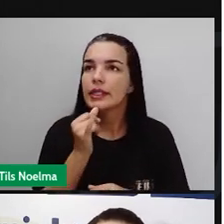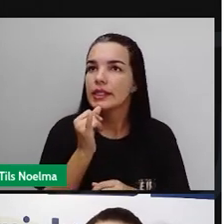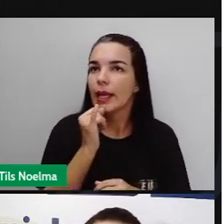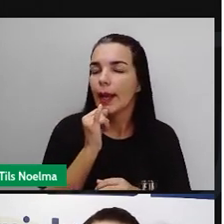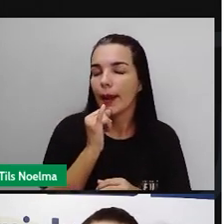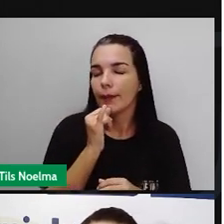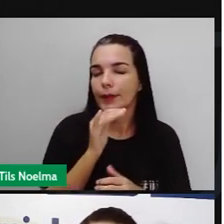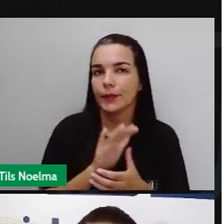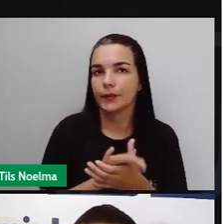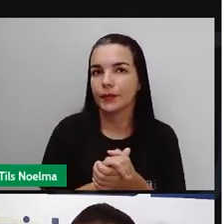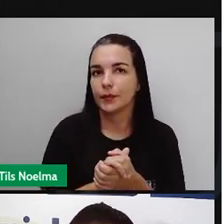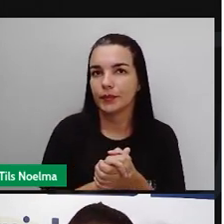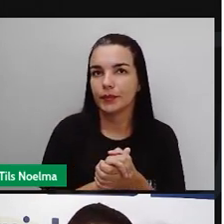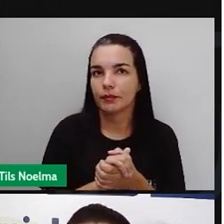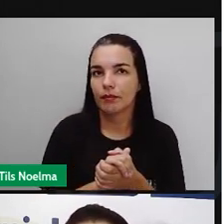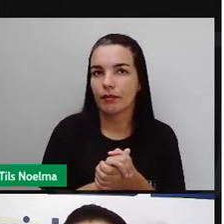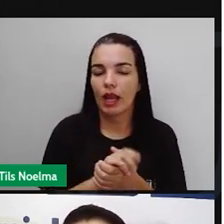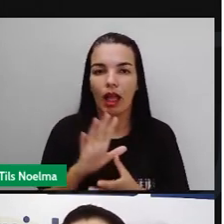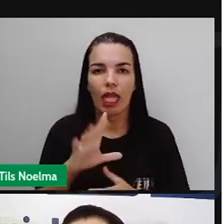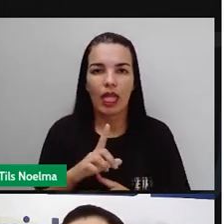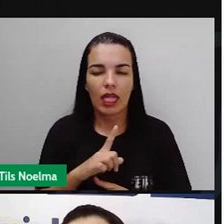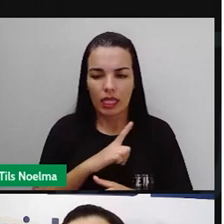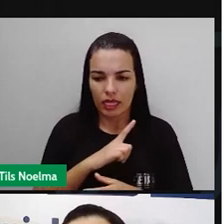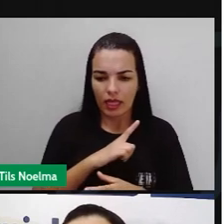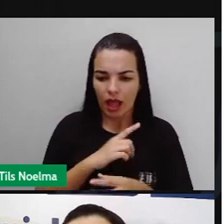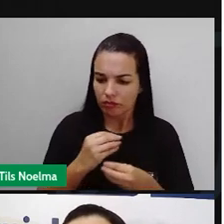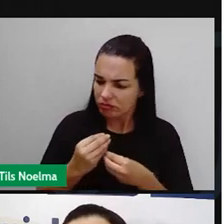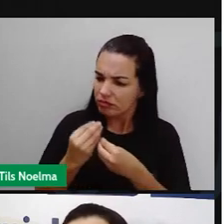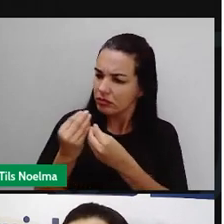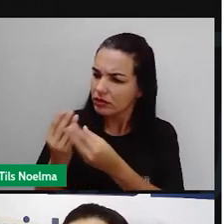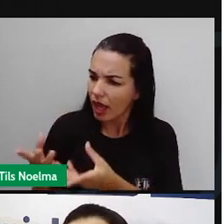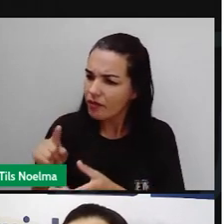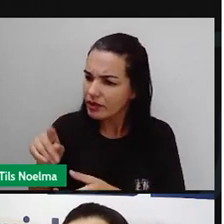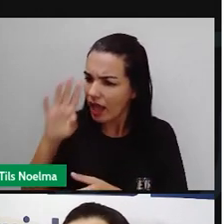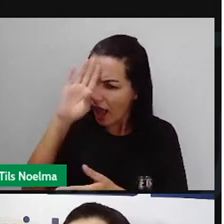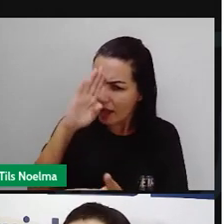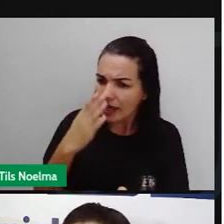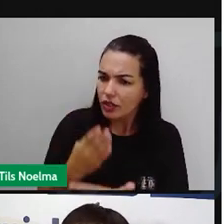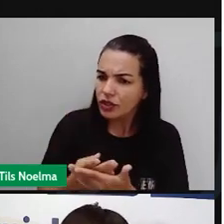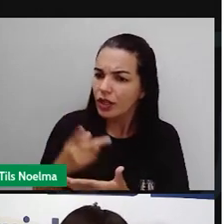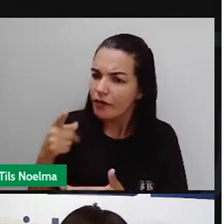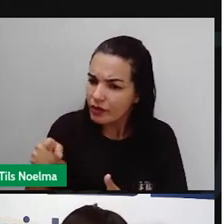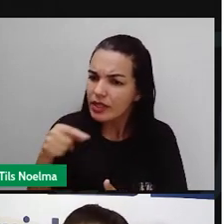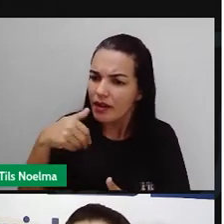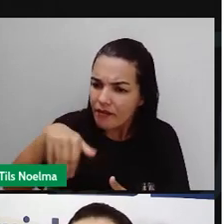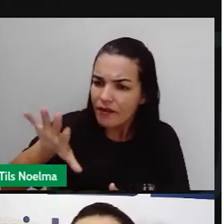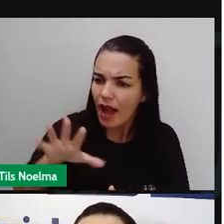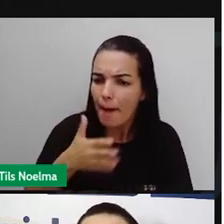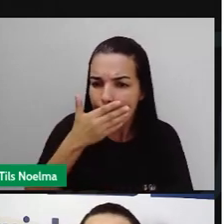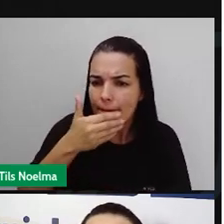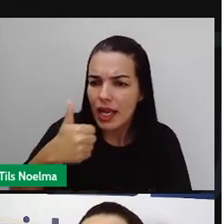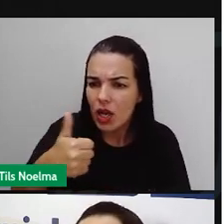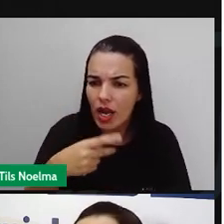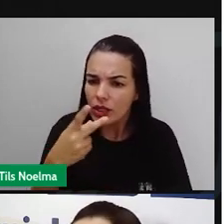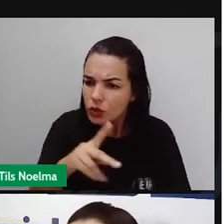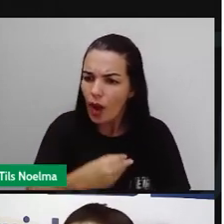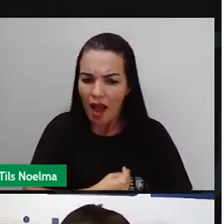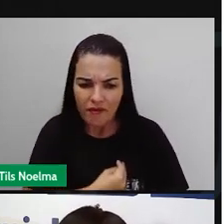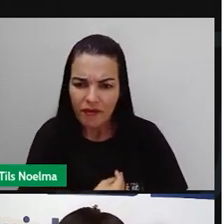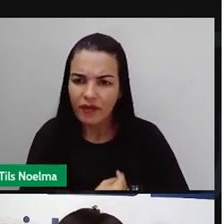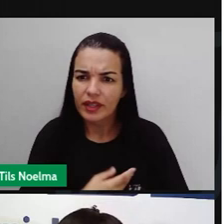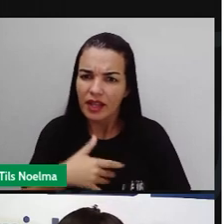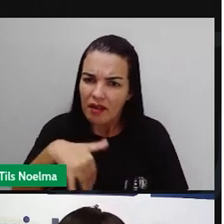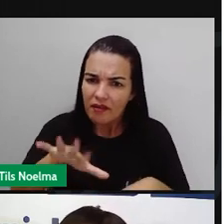tente ali fazer com que ele acredite que ele vai melhorar de vida? Ele vai se